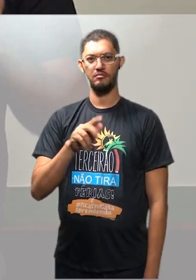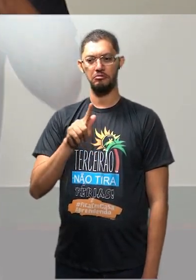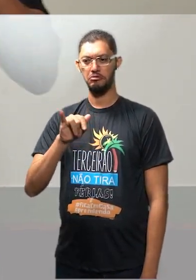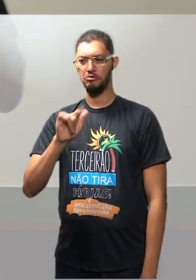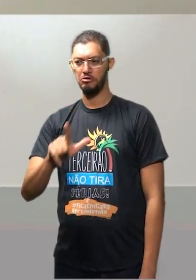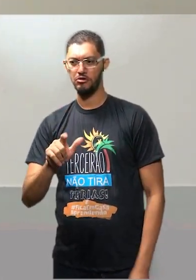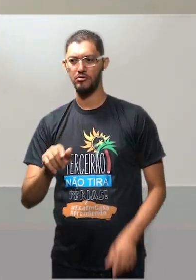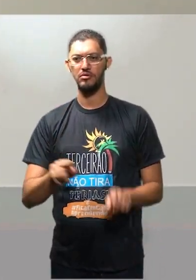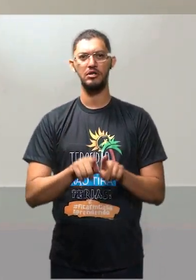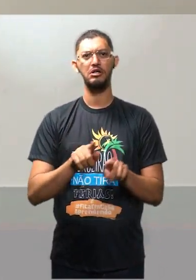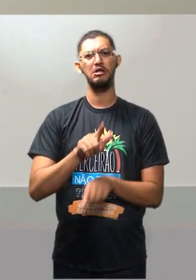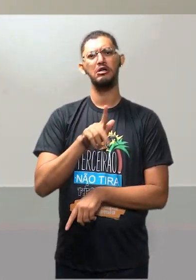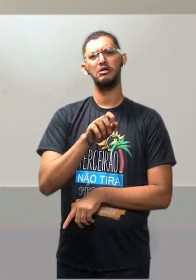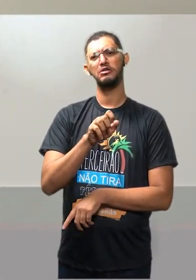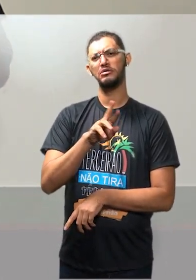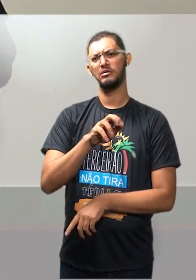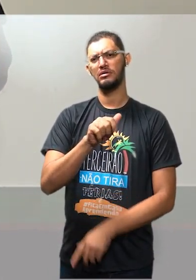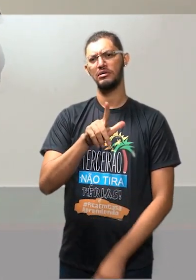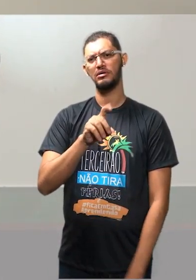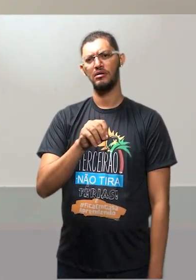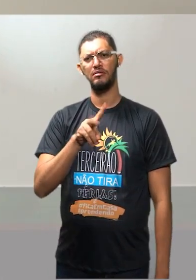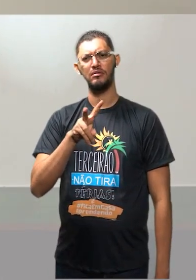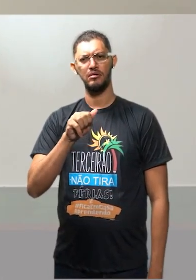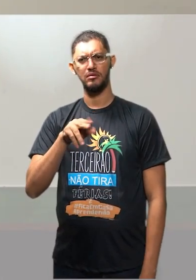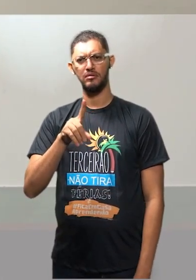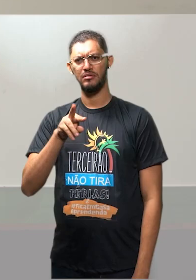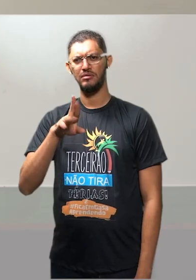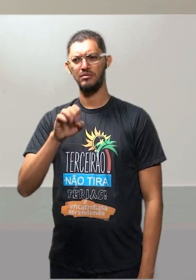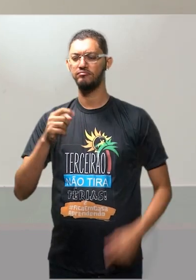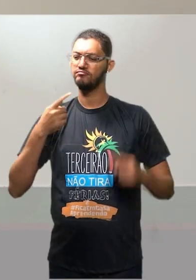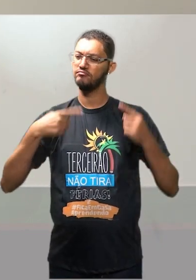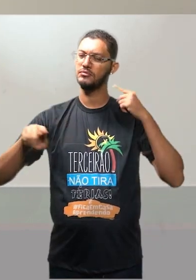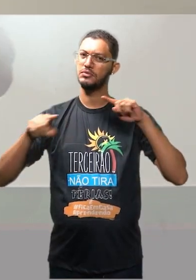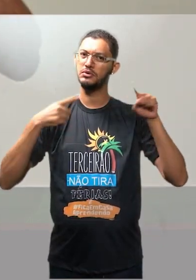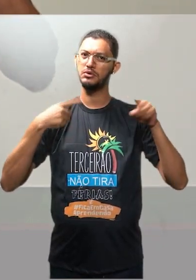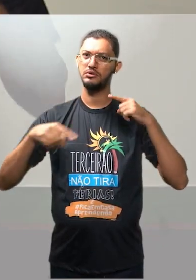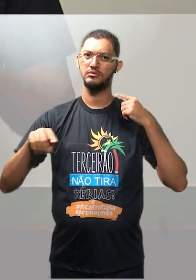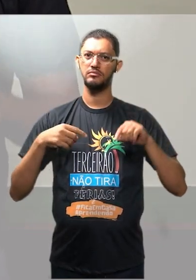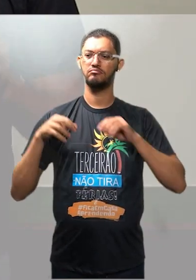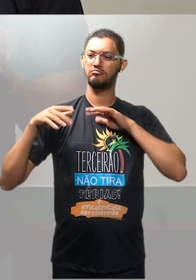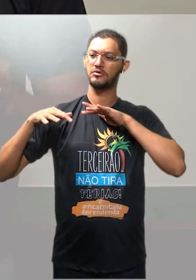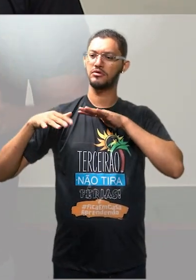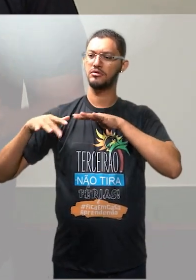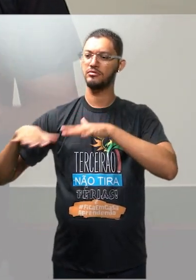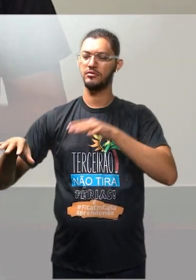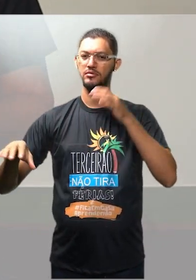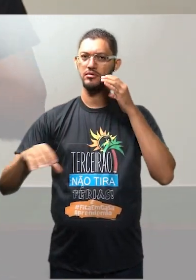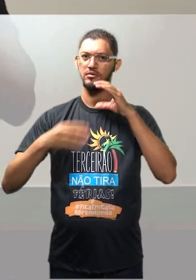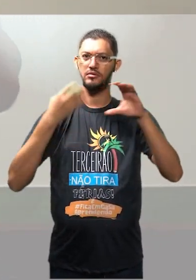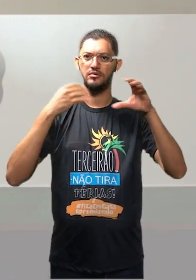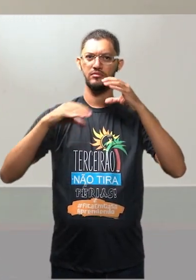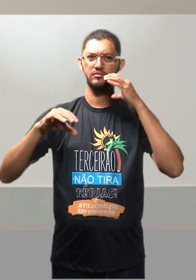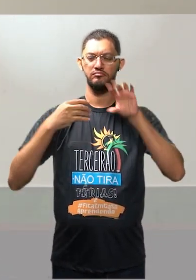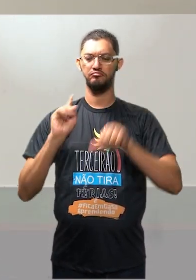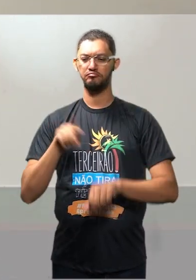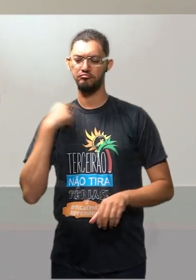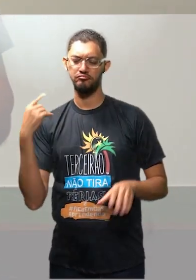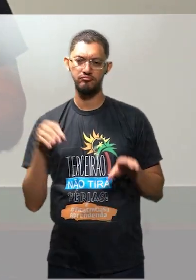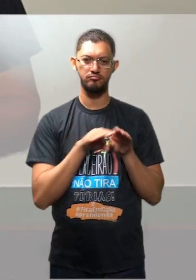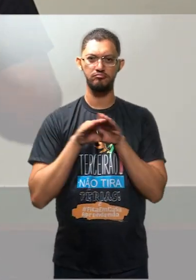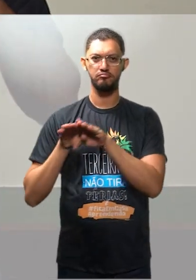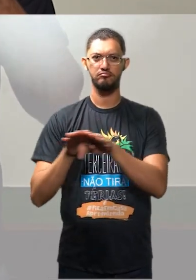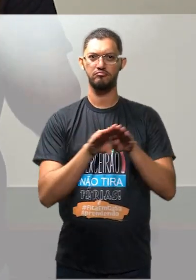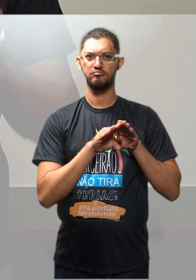Alguém conhece uma música de Geraldo Vandré? Caminhando e cantando e seguindo a canção Somos todos